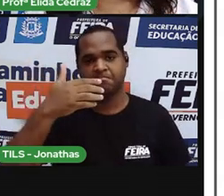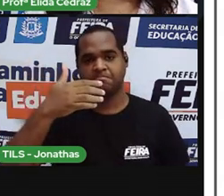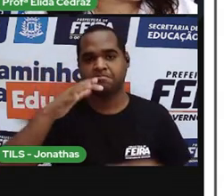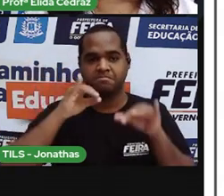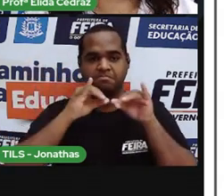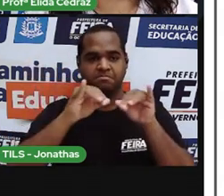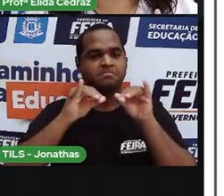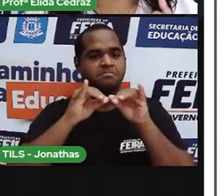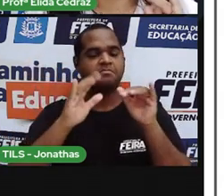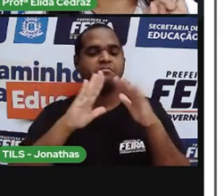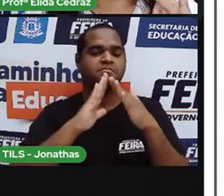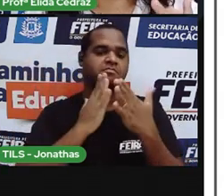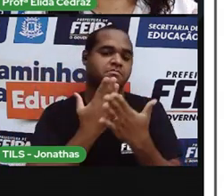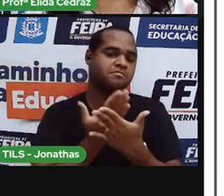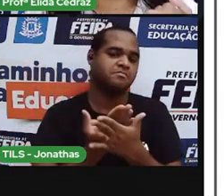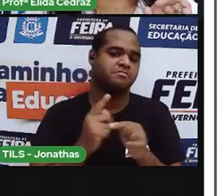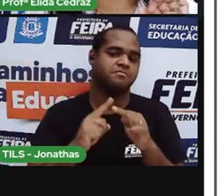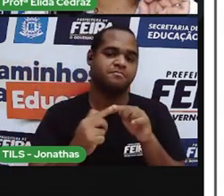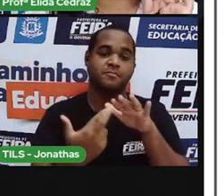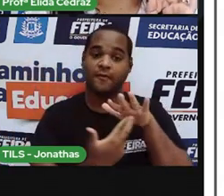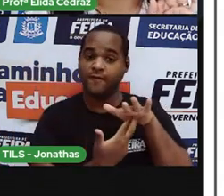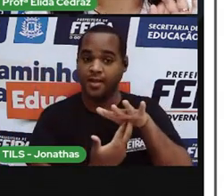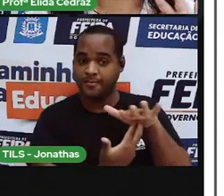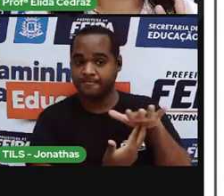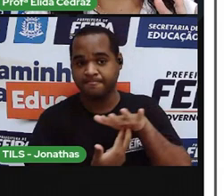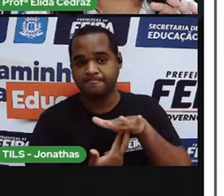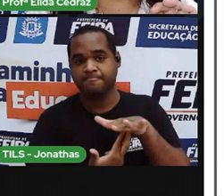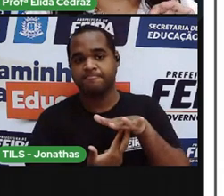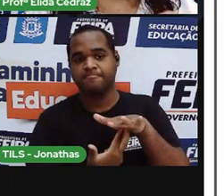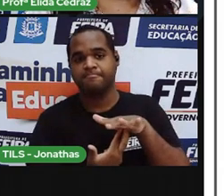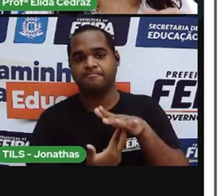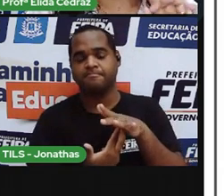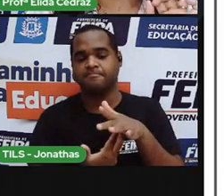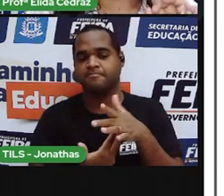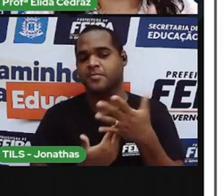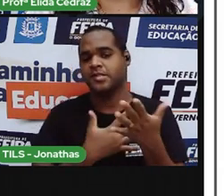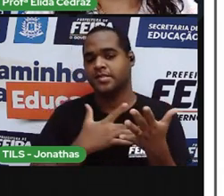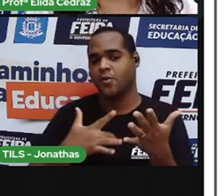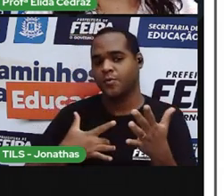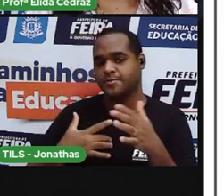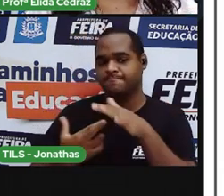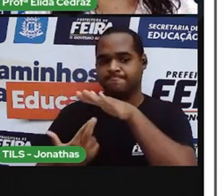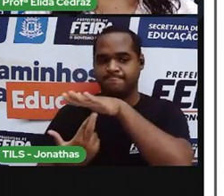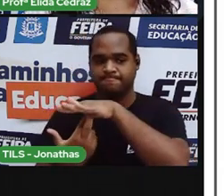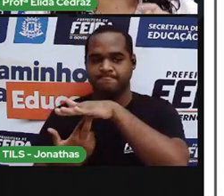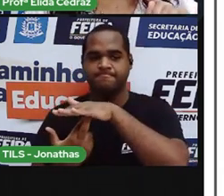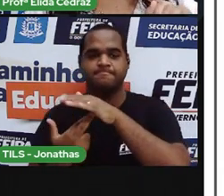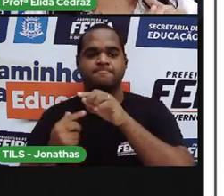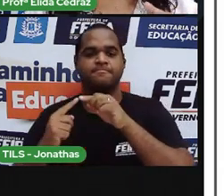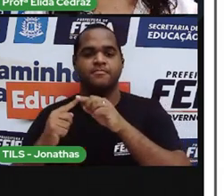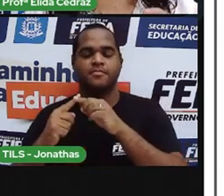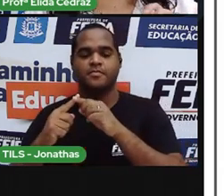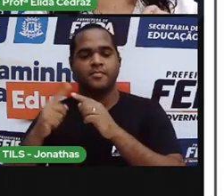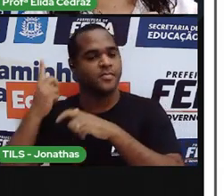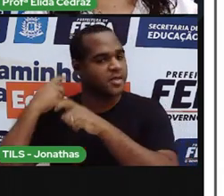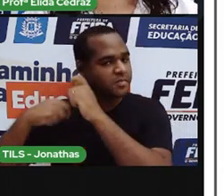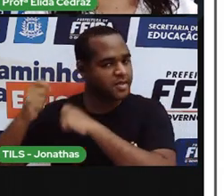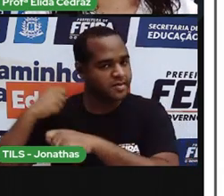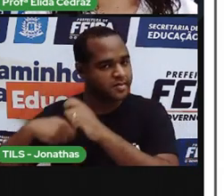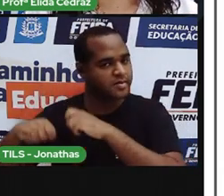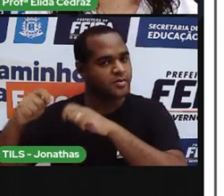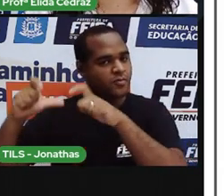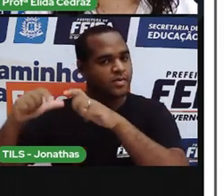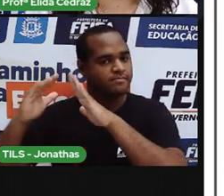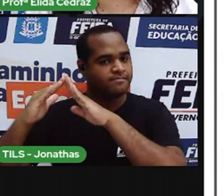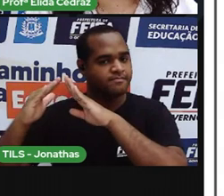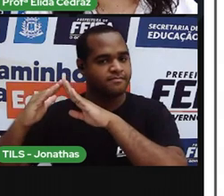supermercado, escola, feiras de rua, postos de saúde, salão de beleza,